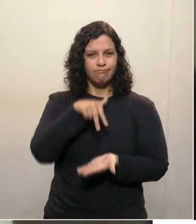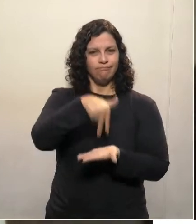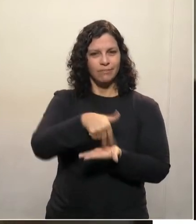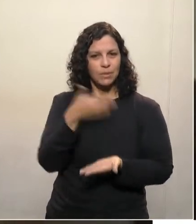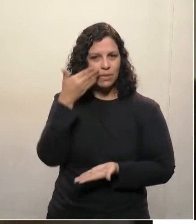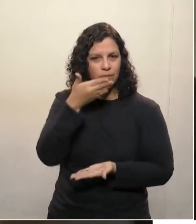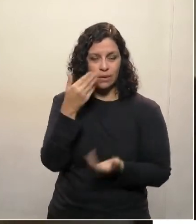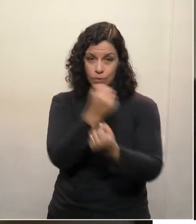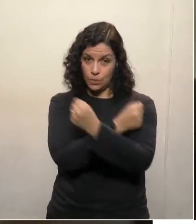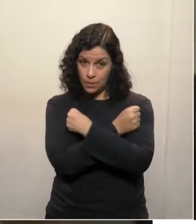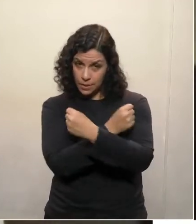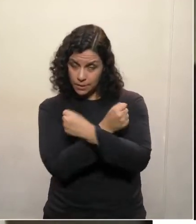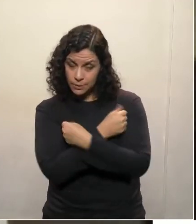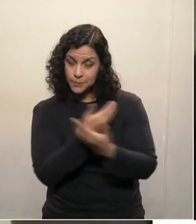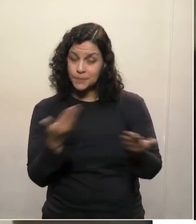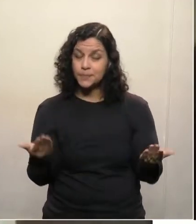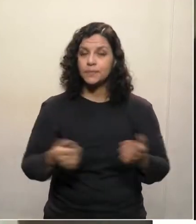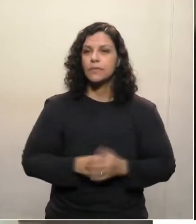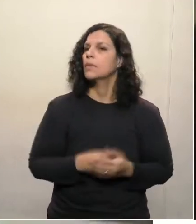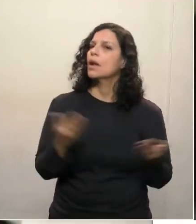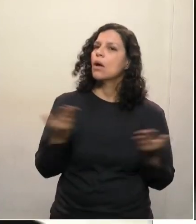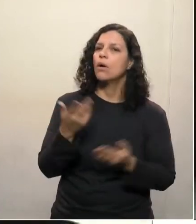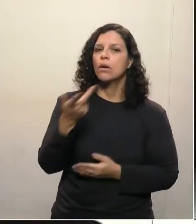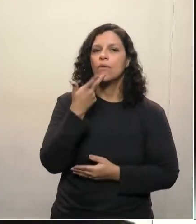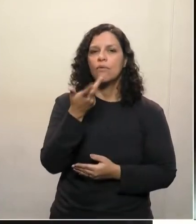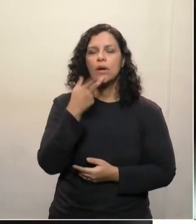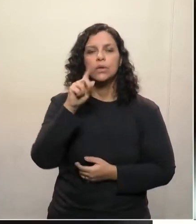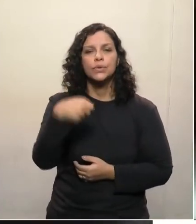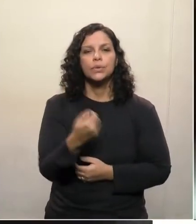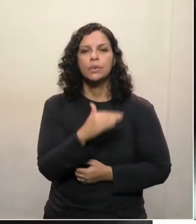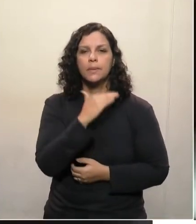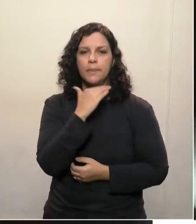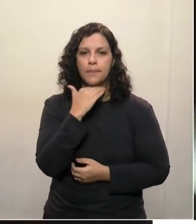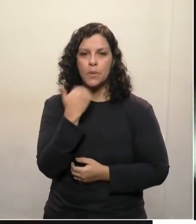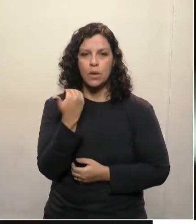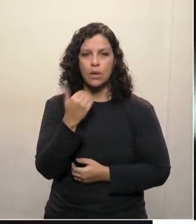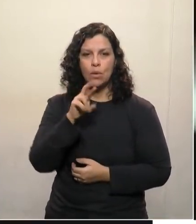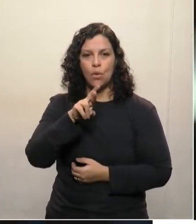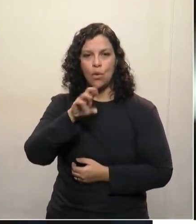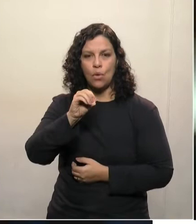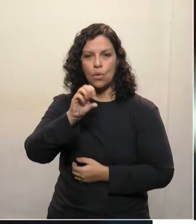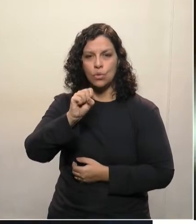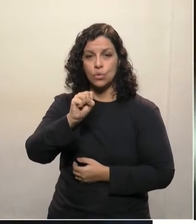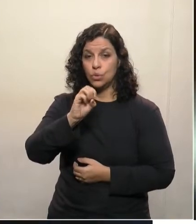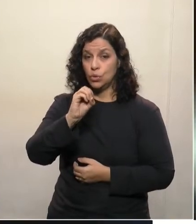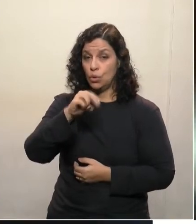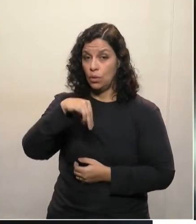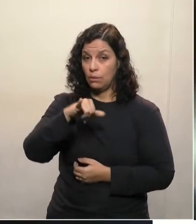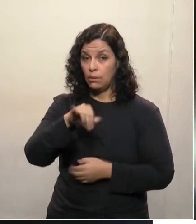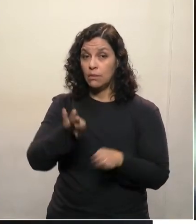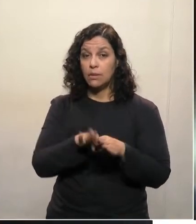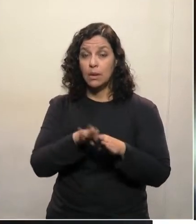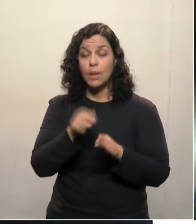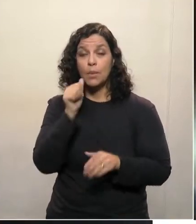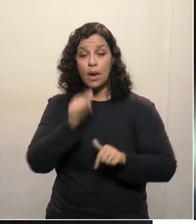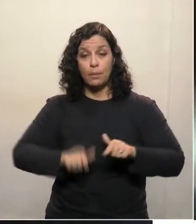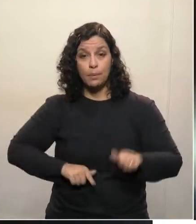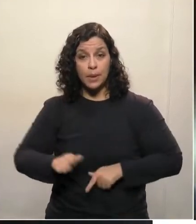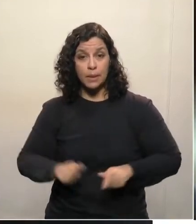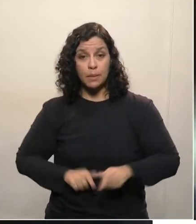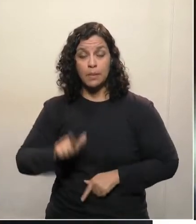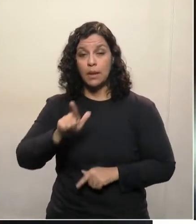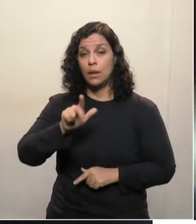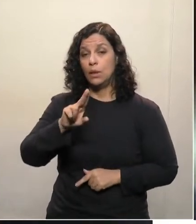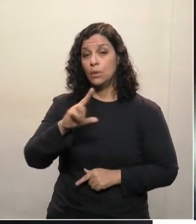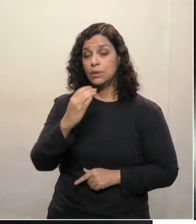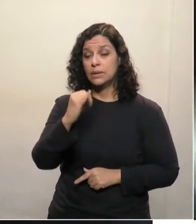deputado. Eu quero me falar aqui da morte do Ivan Rossoni e de sua prima Luciane Gasparinho ontem